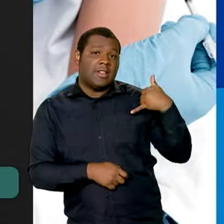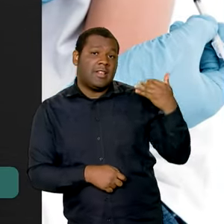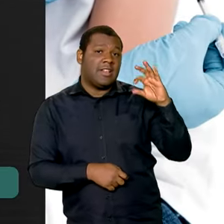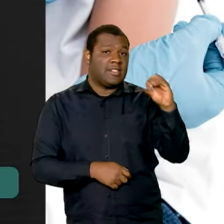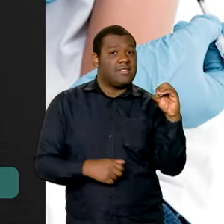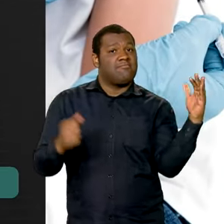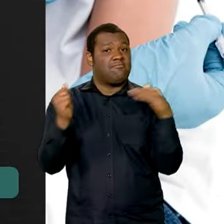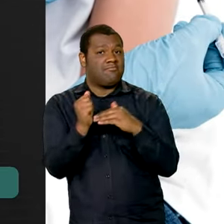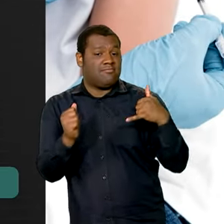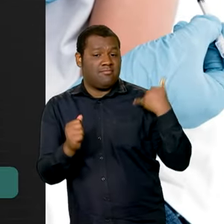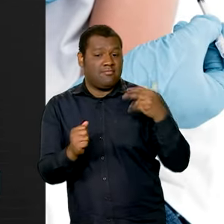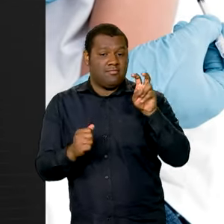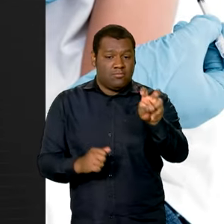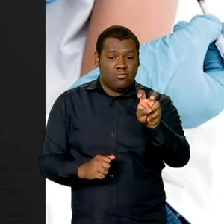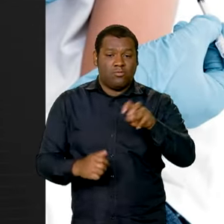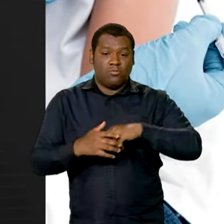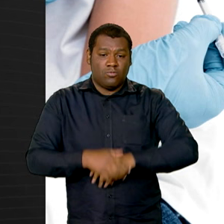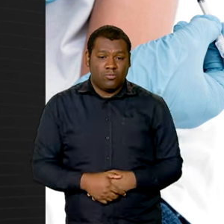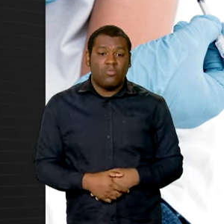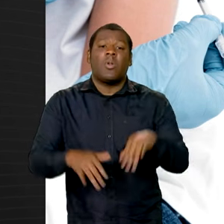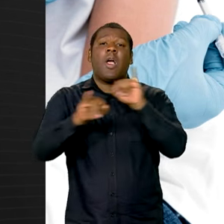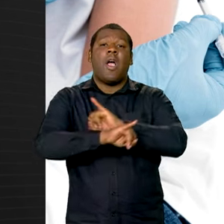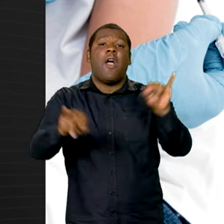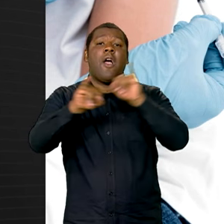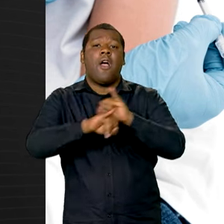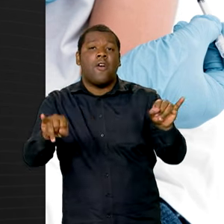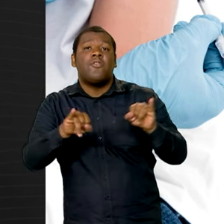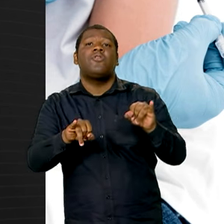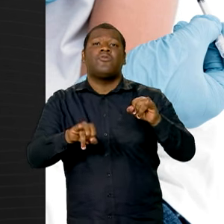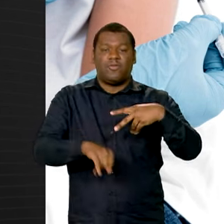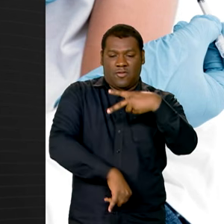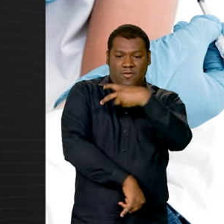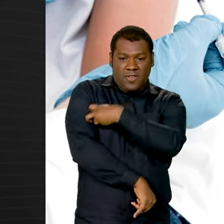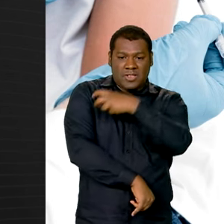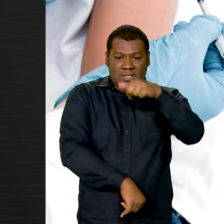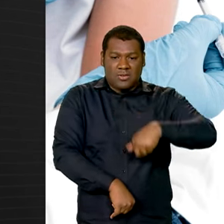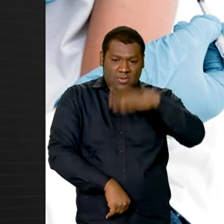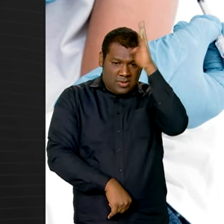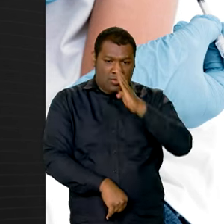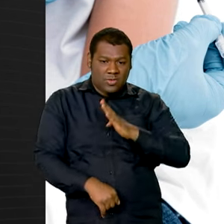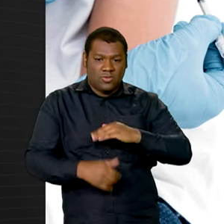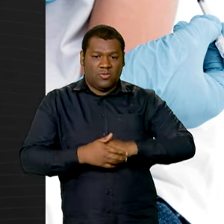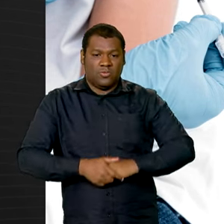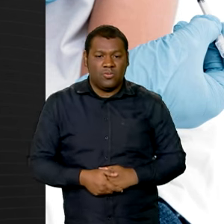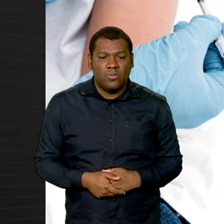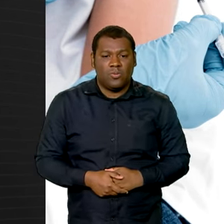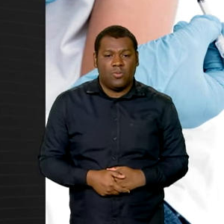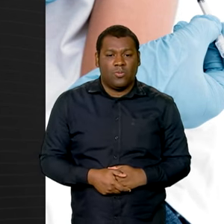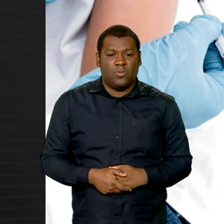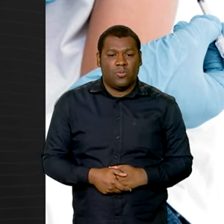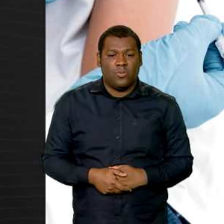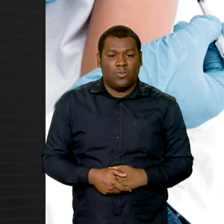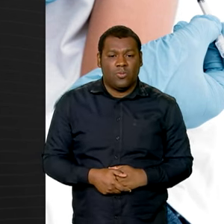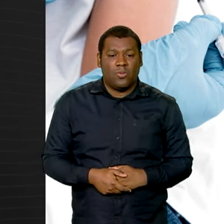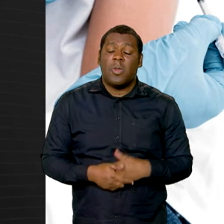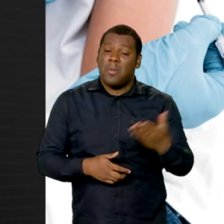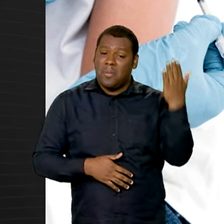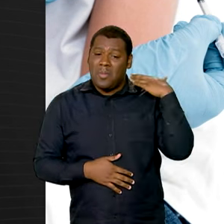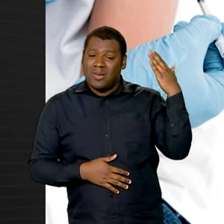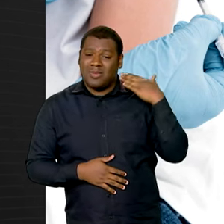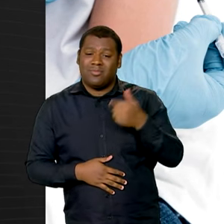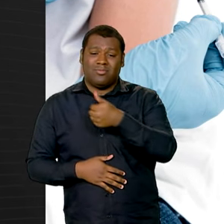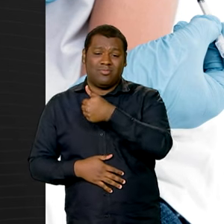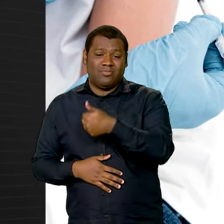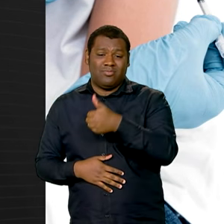atualização do painel da campanha nacional de vacinação, A estatística de cobertura vacinal era de menos de 10